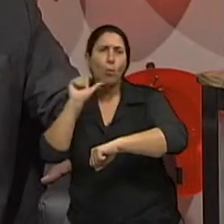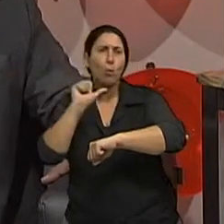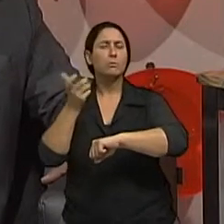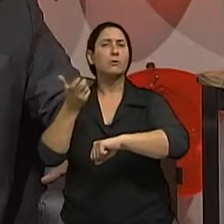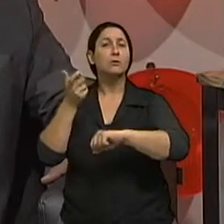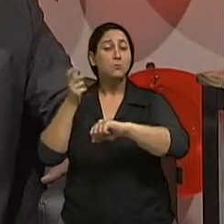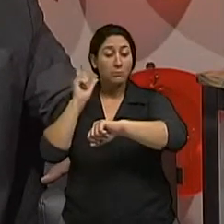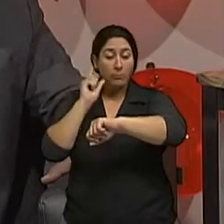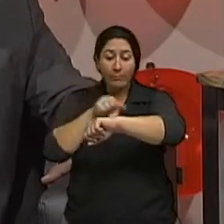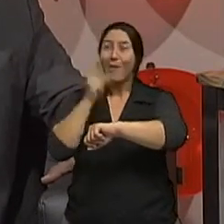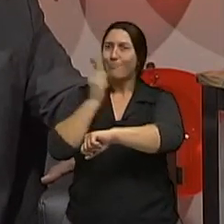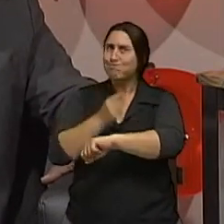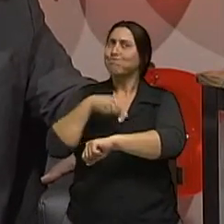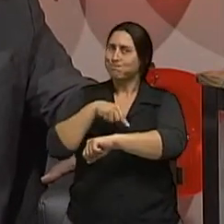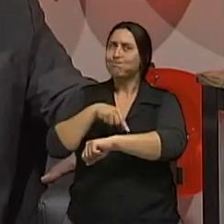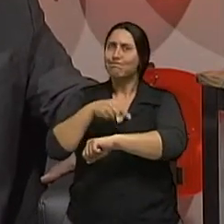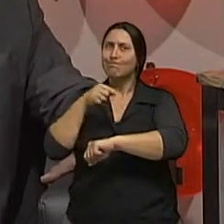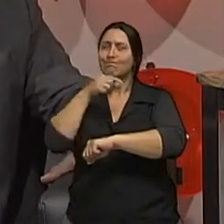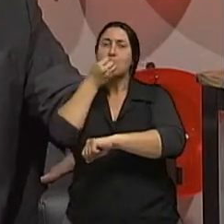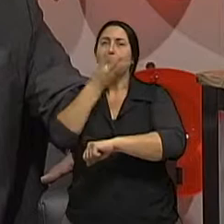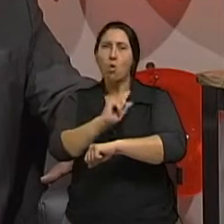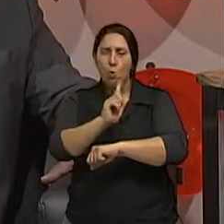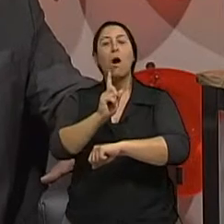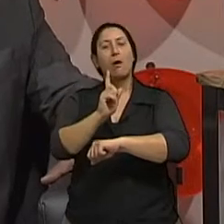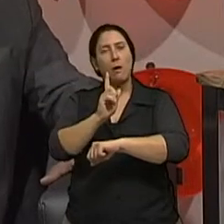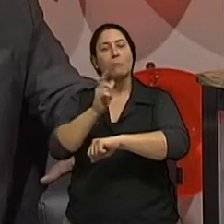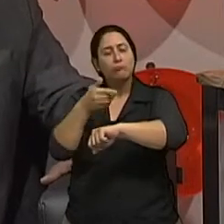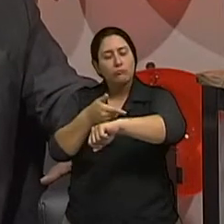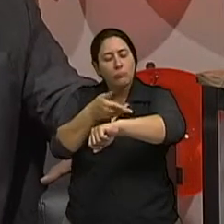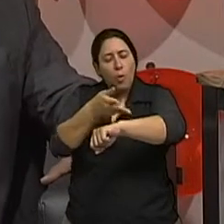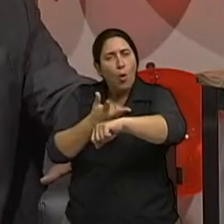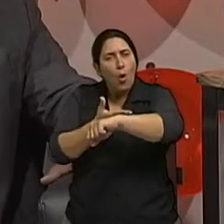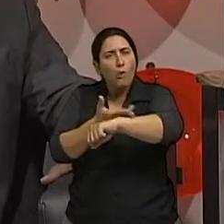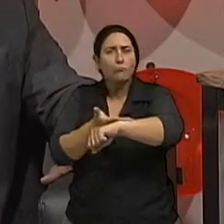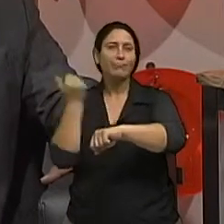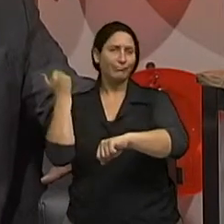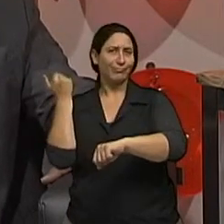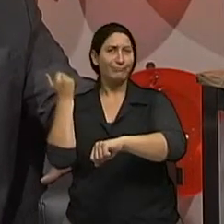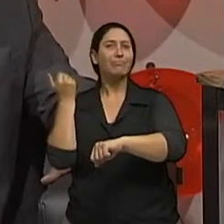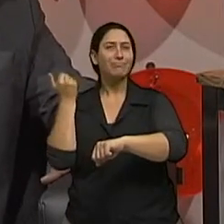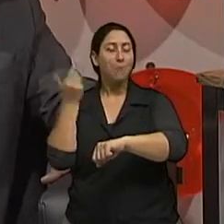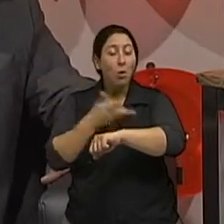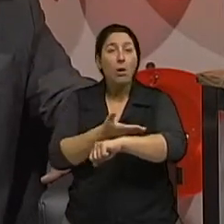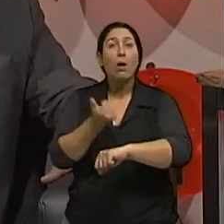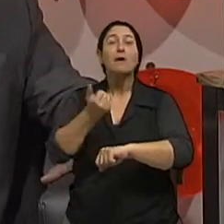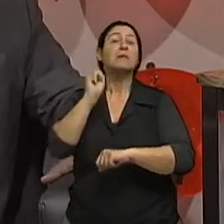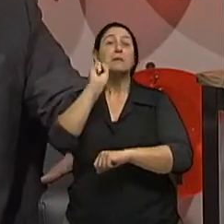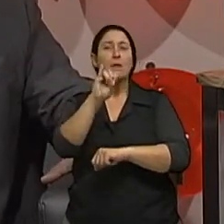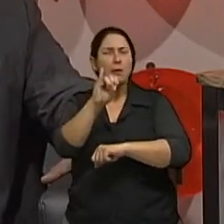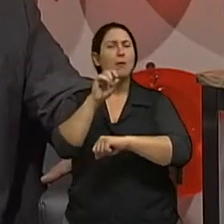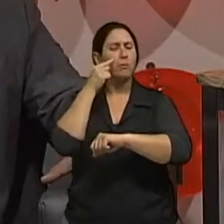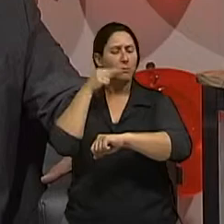cirurgicamente esse sinal e depois comprovar. Em alguns casos, retira o sinal e o resultado, felizmente, vem